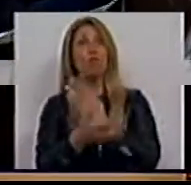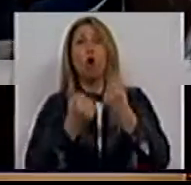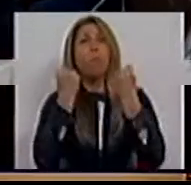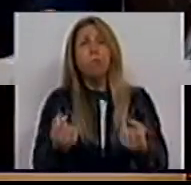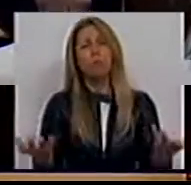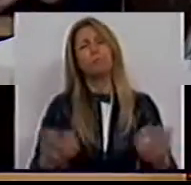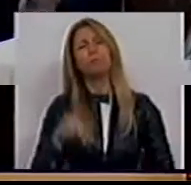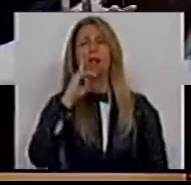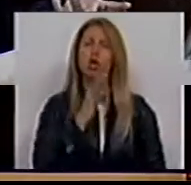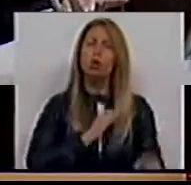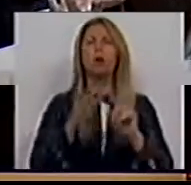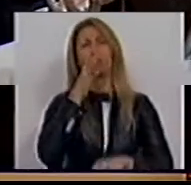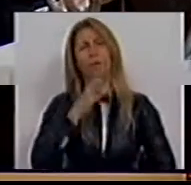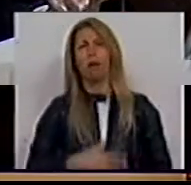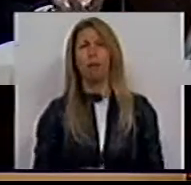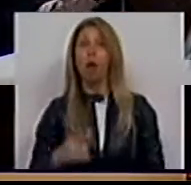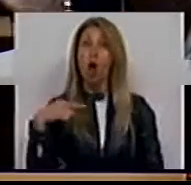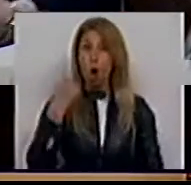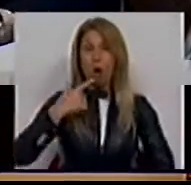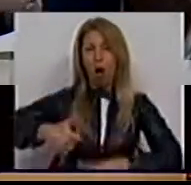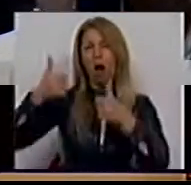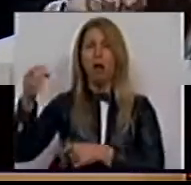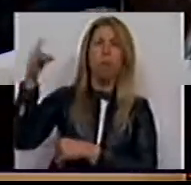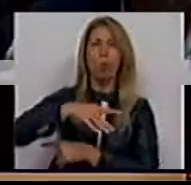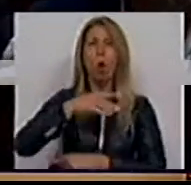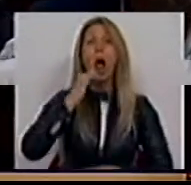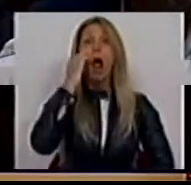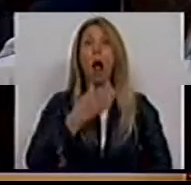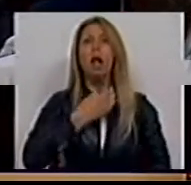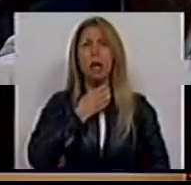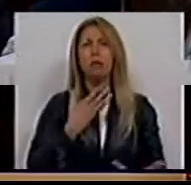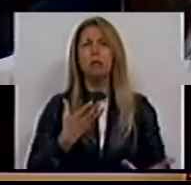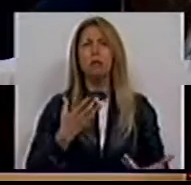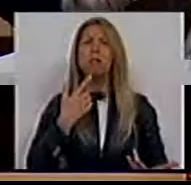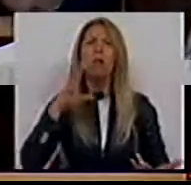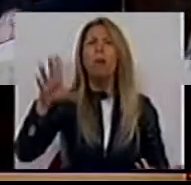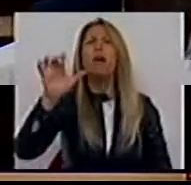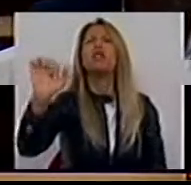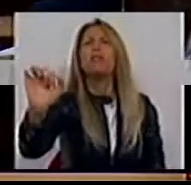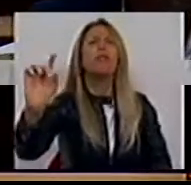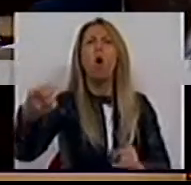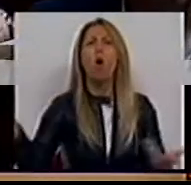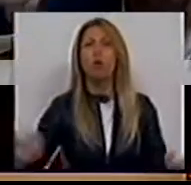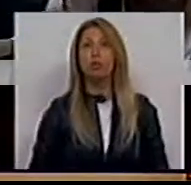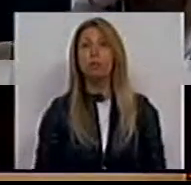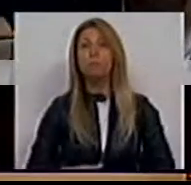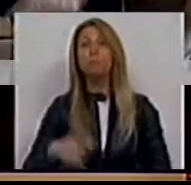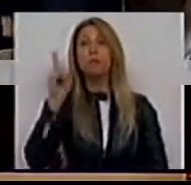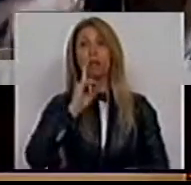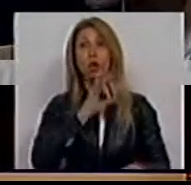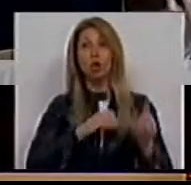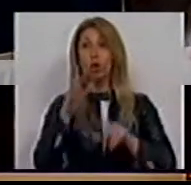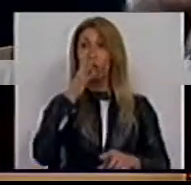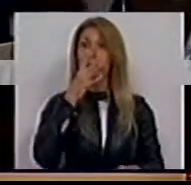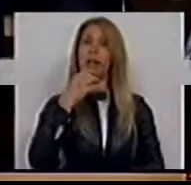Deputada, vencemos a crise? Mas em que país é que os senhores vivem? E diz a Sra. Deputada que a Grécia